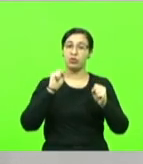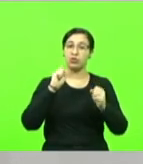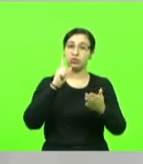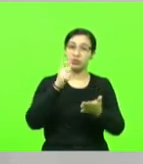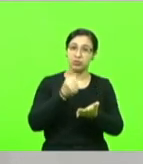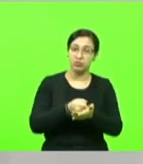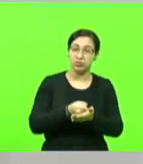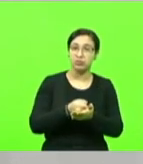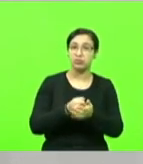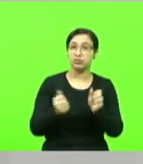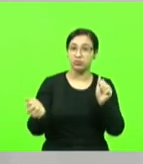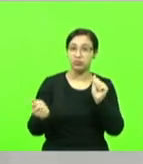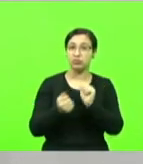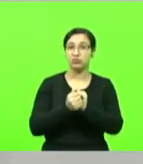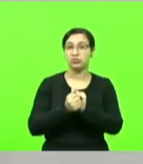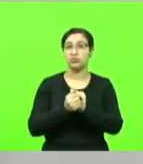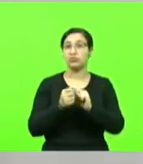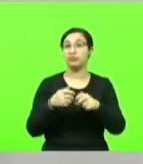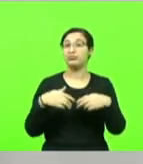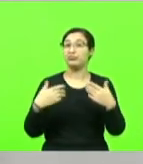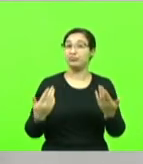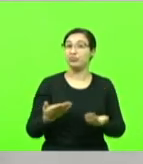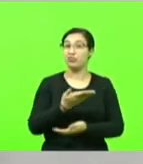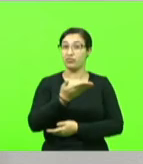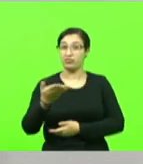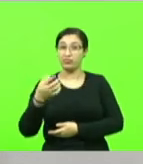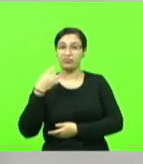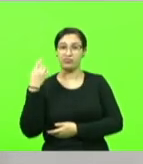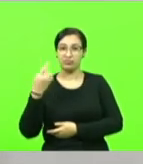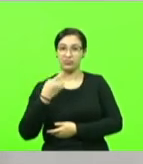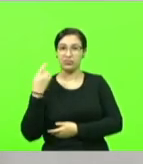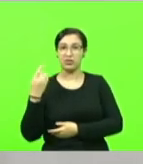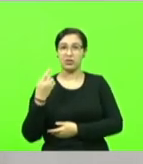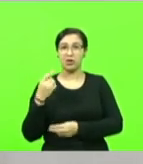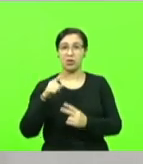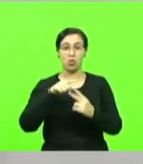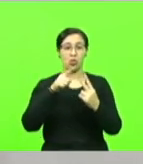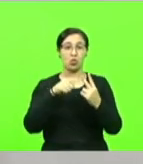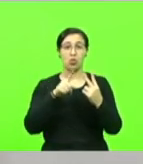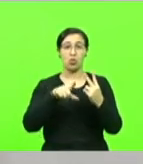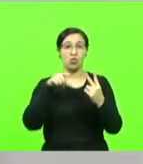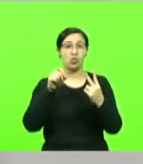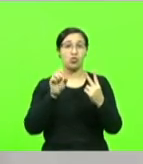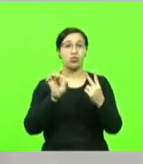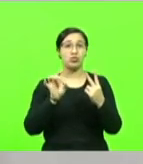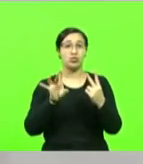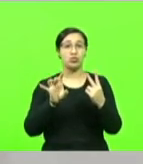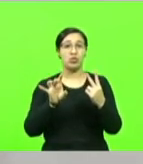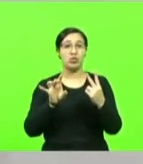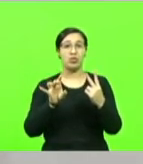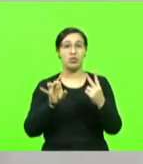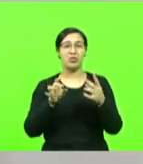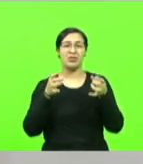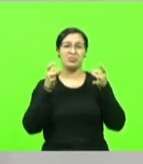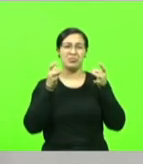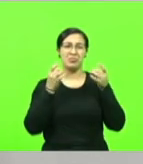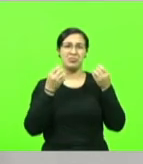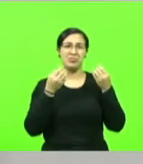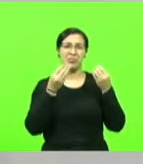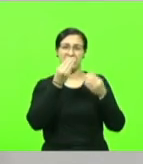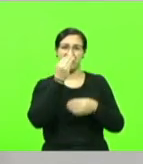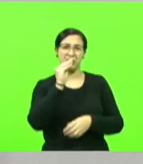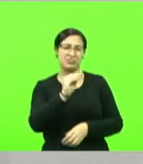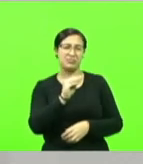isso, vocês, deputados, terão apenas duas escolhas. Larguem as mentiras, larguem as